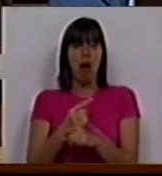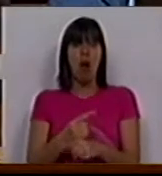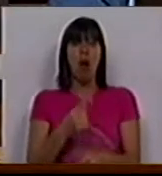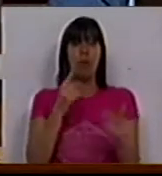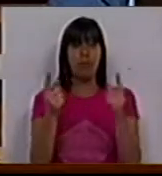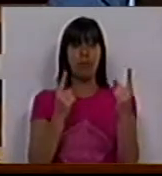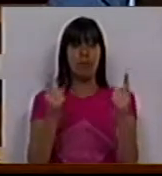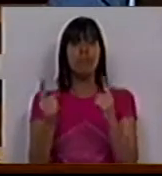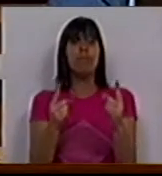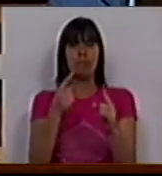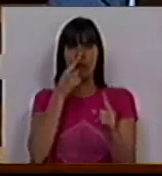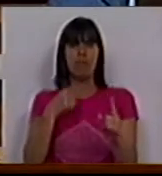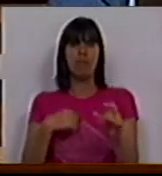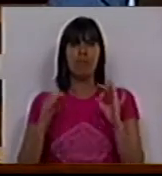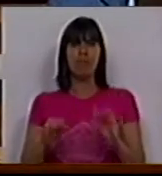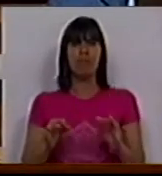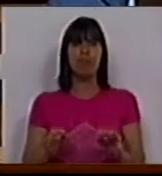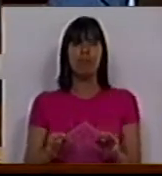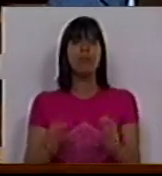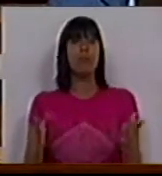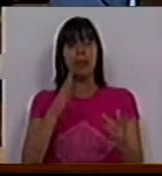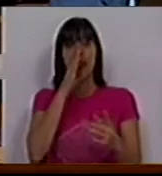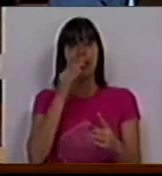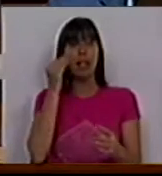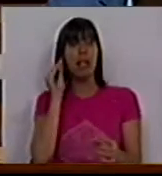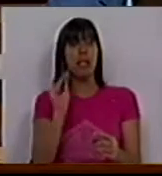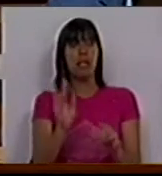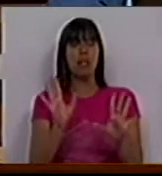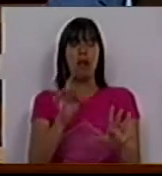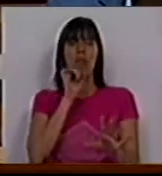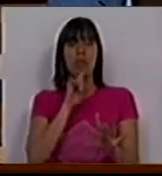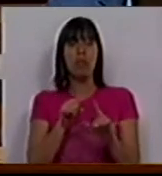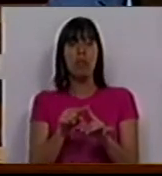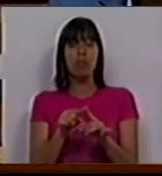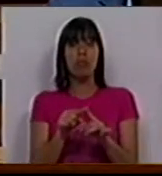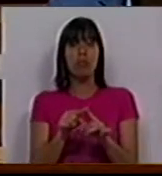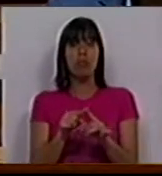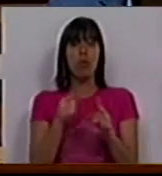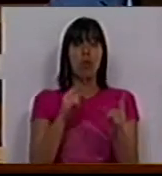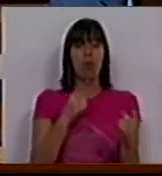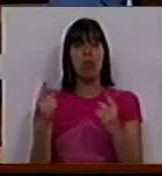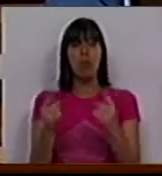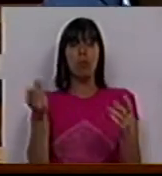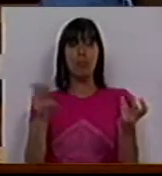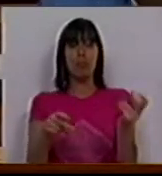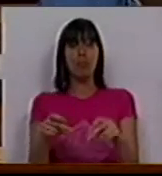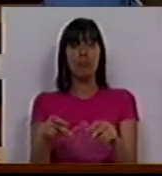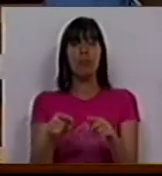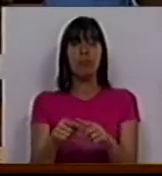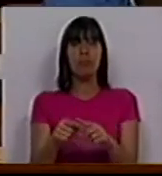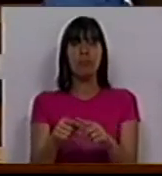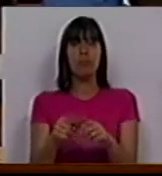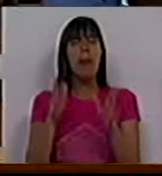Uma e outra coisa fracassaram. E se há lição que podemos tirar de um e de outro acontecimento,